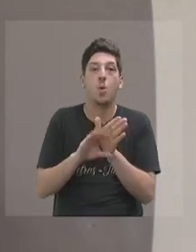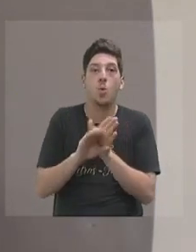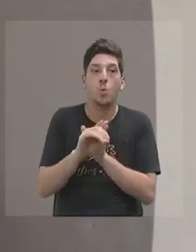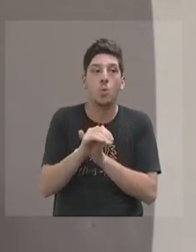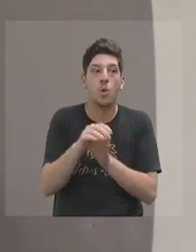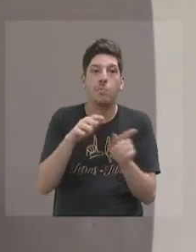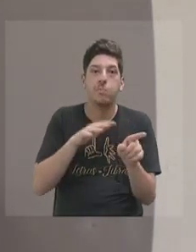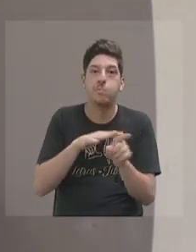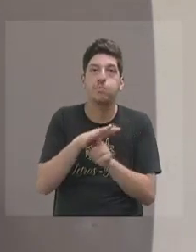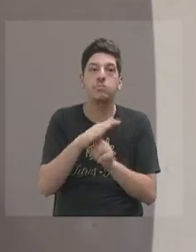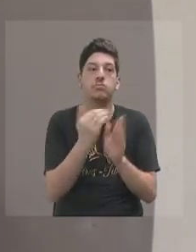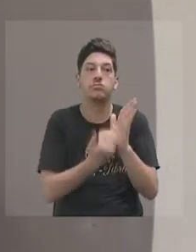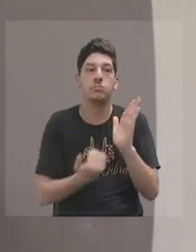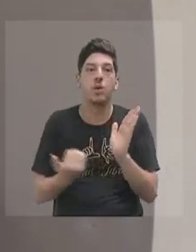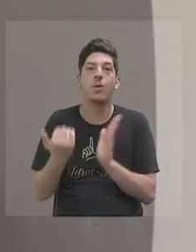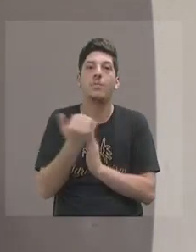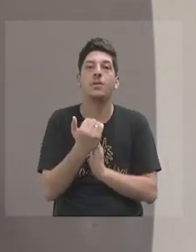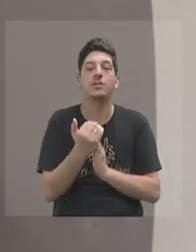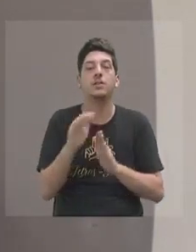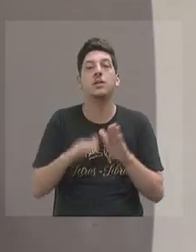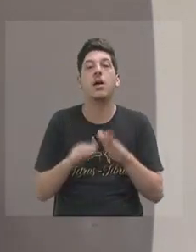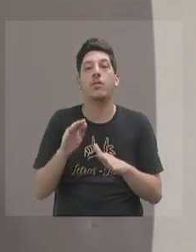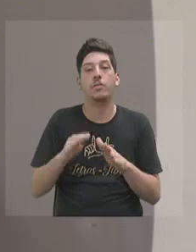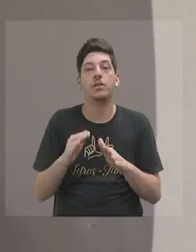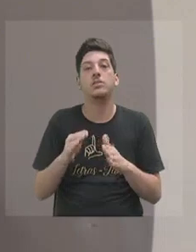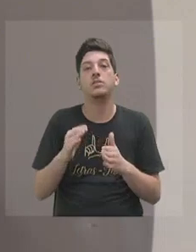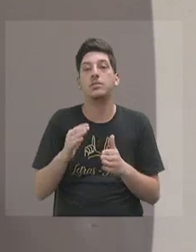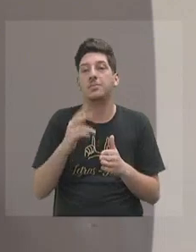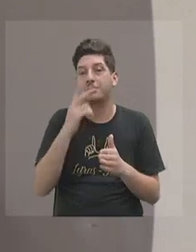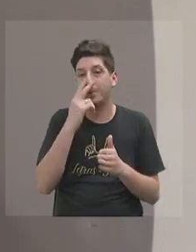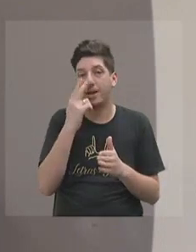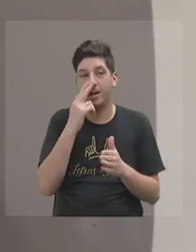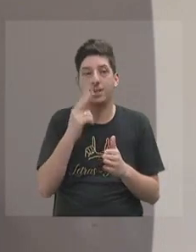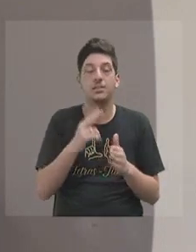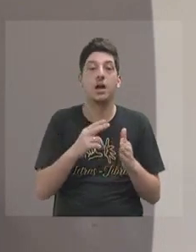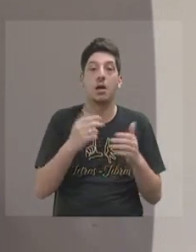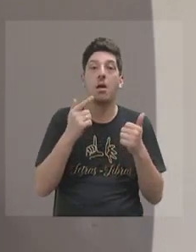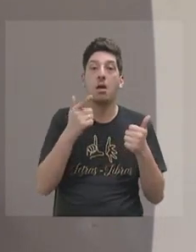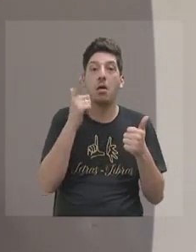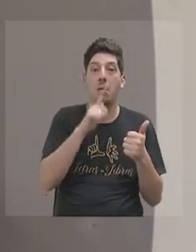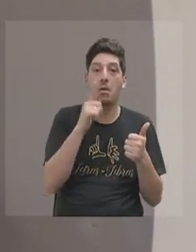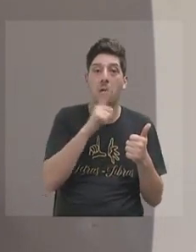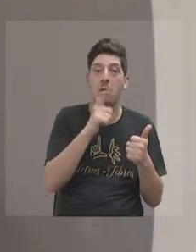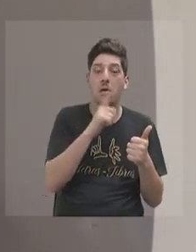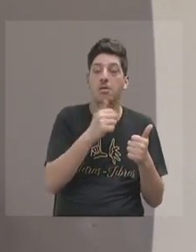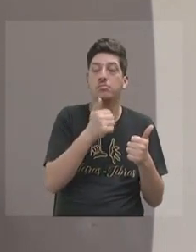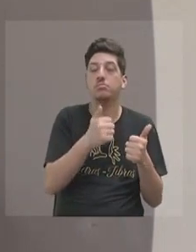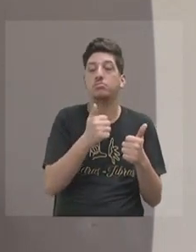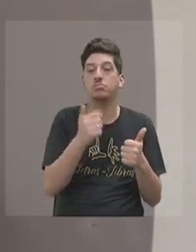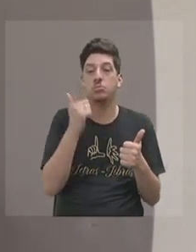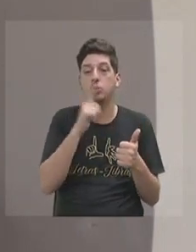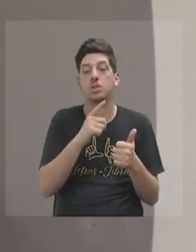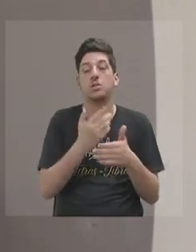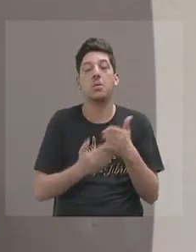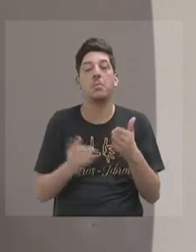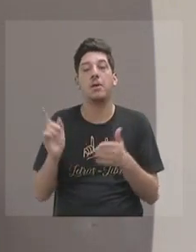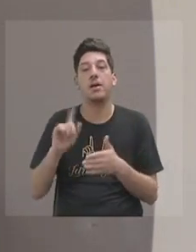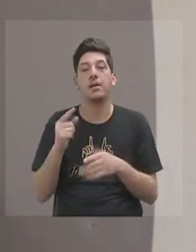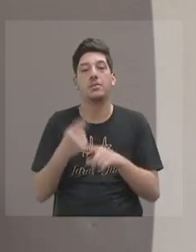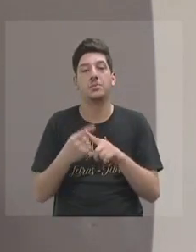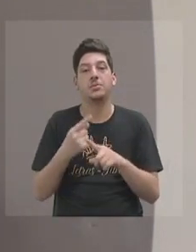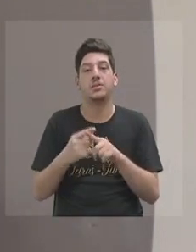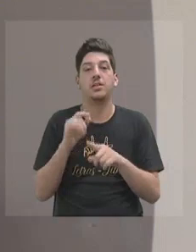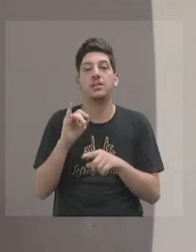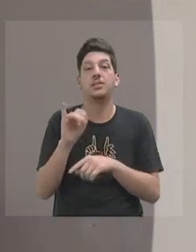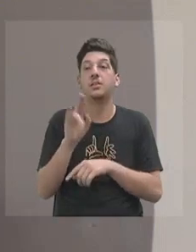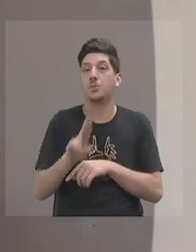isso provavelmente vai ser uma coisa perene, porque a gente ganha, não perde. A pessoa, uma vez, tendo ido às redes e